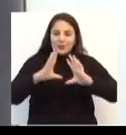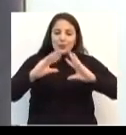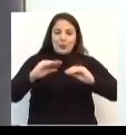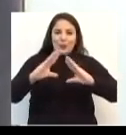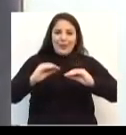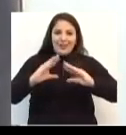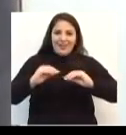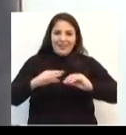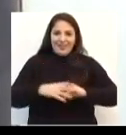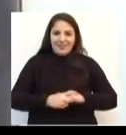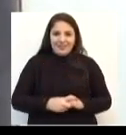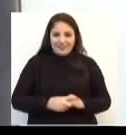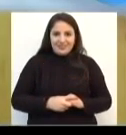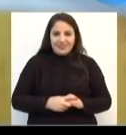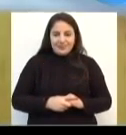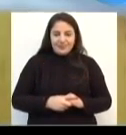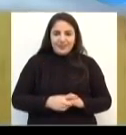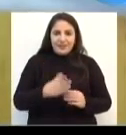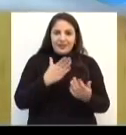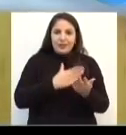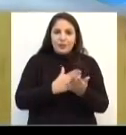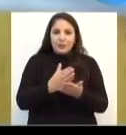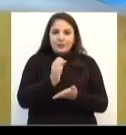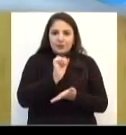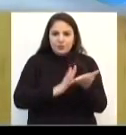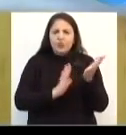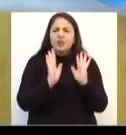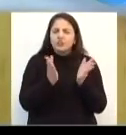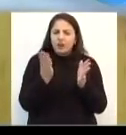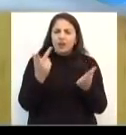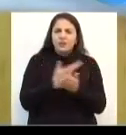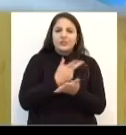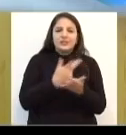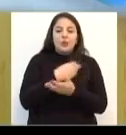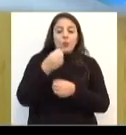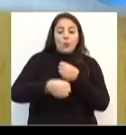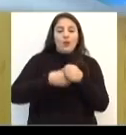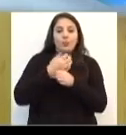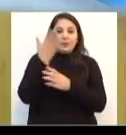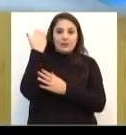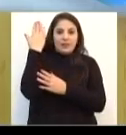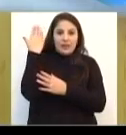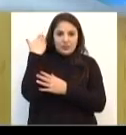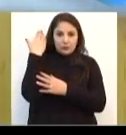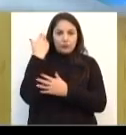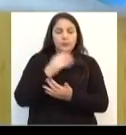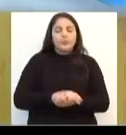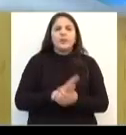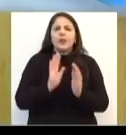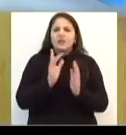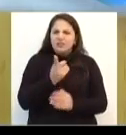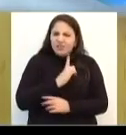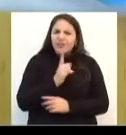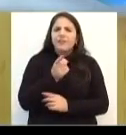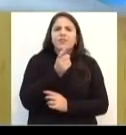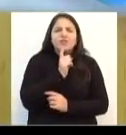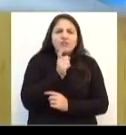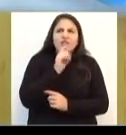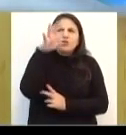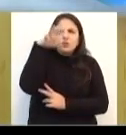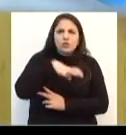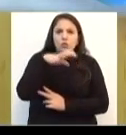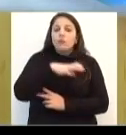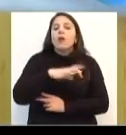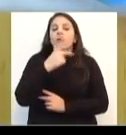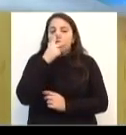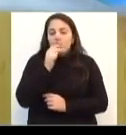parte essa corrida? Exato. Ela é uma atividade que já ocorreu no ano passado, a gente teve, embora chuva e frio, um bom número de